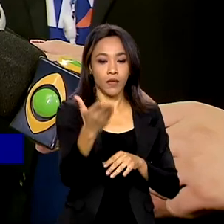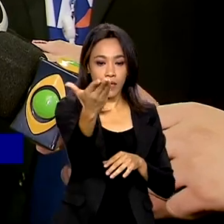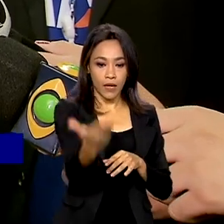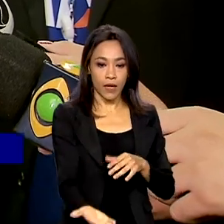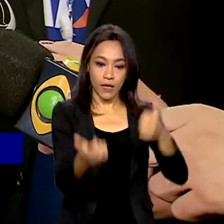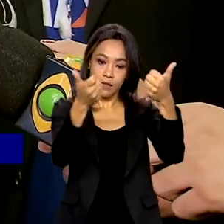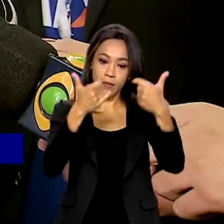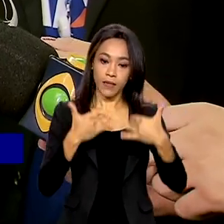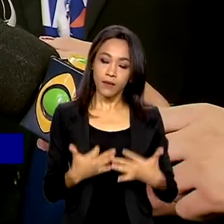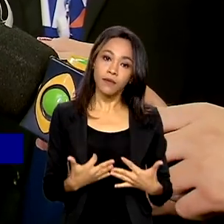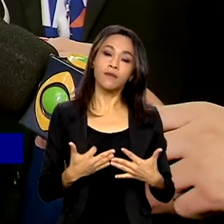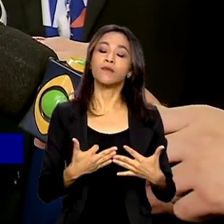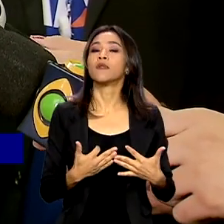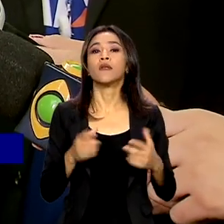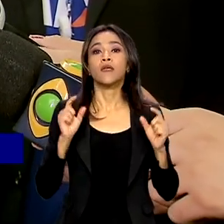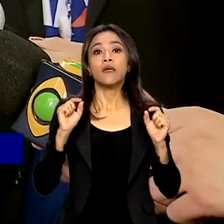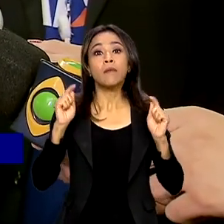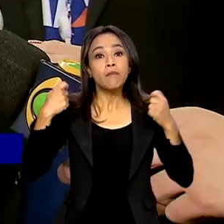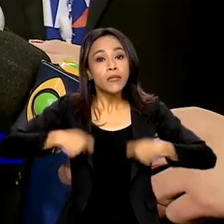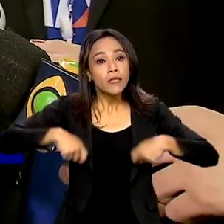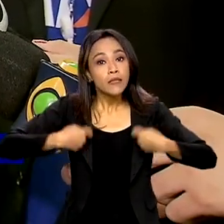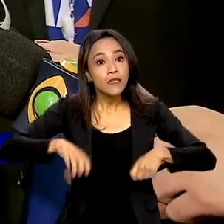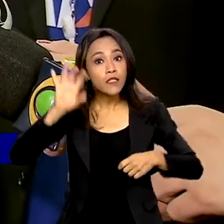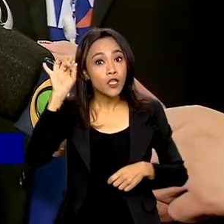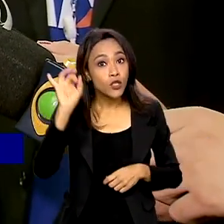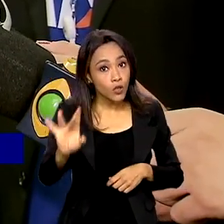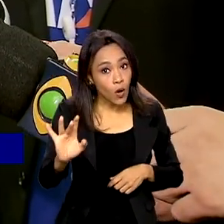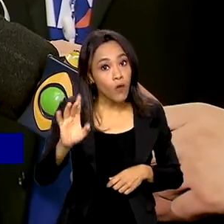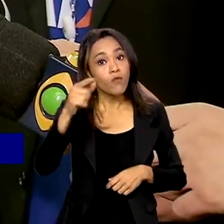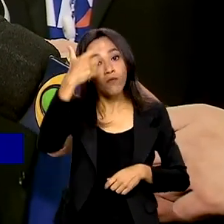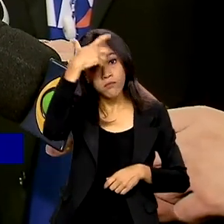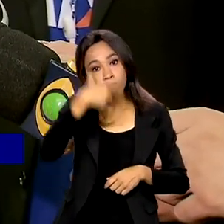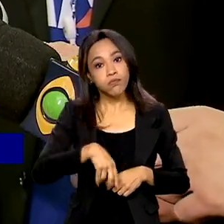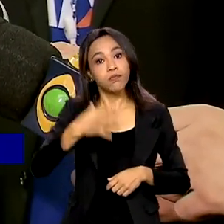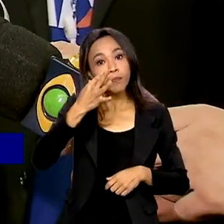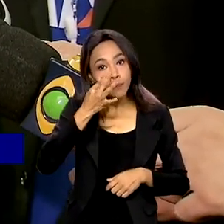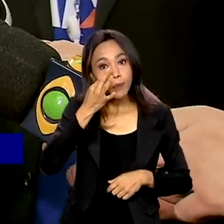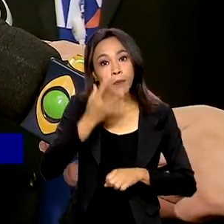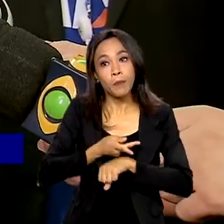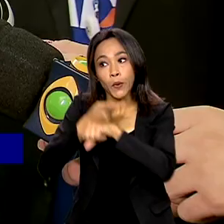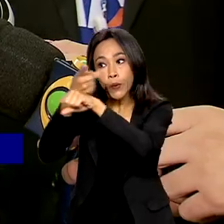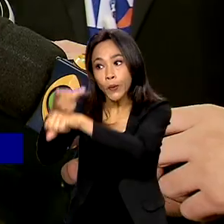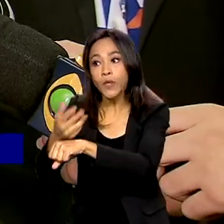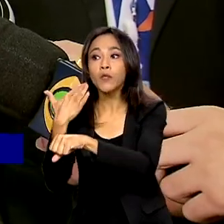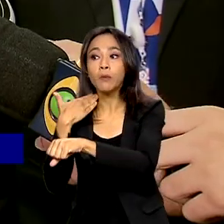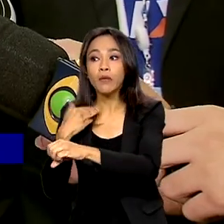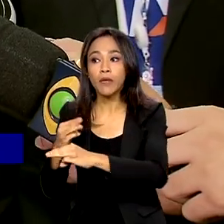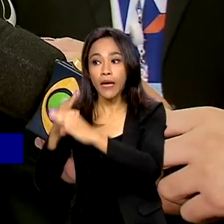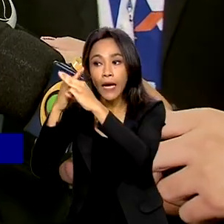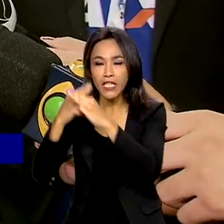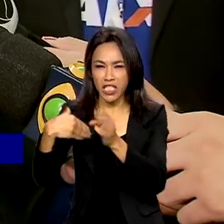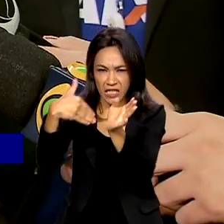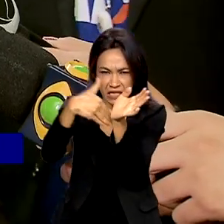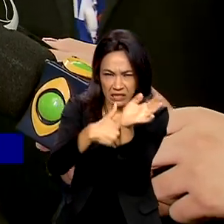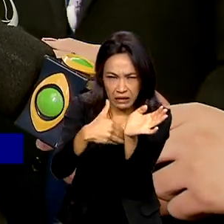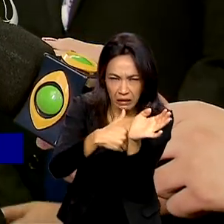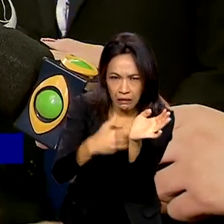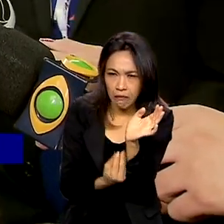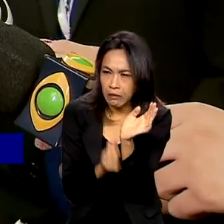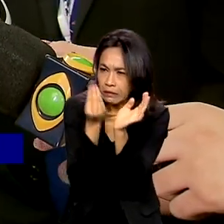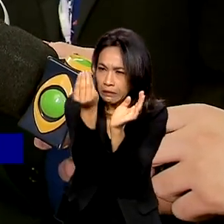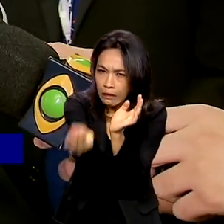renegociações só devem ser feitas ou nas agências da Caixa, e nunca deixem sua senha para quem